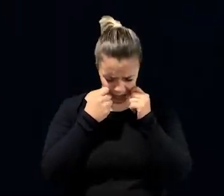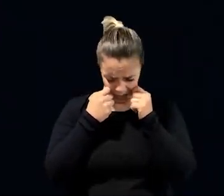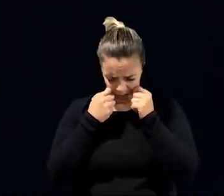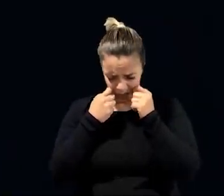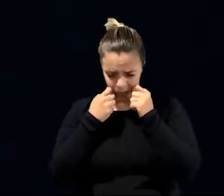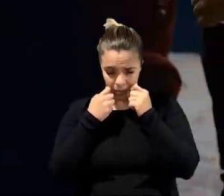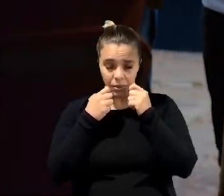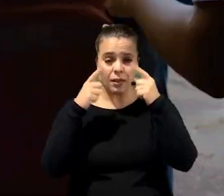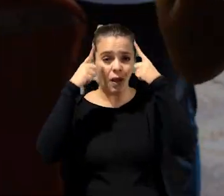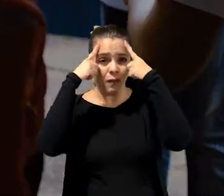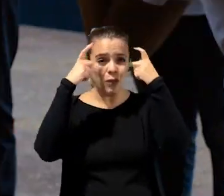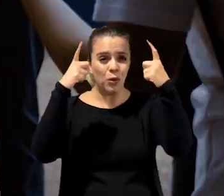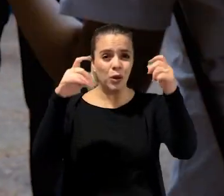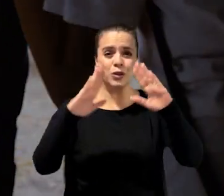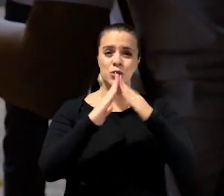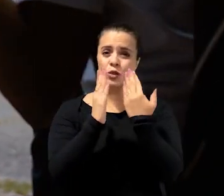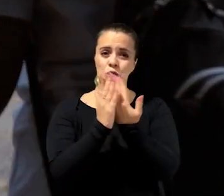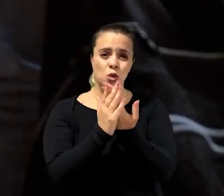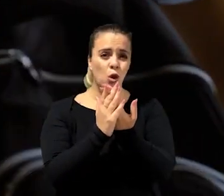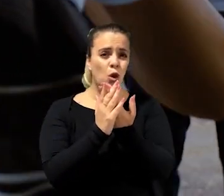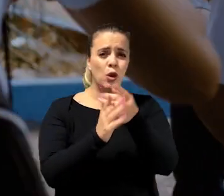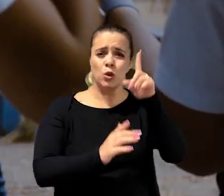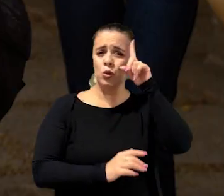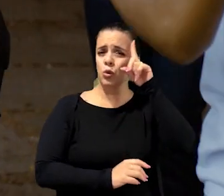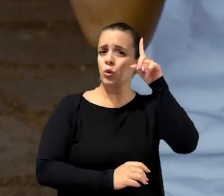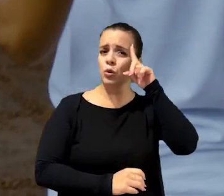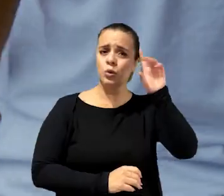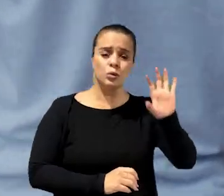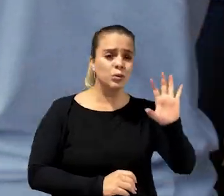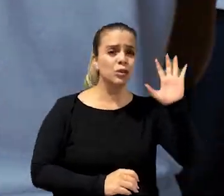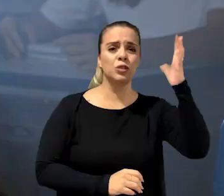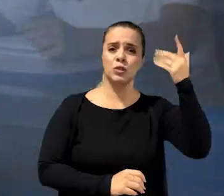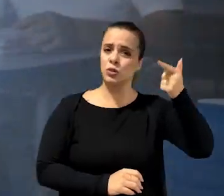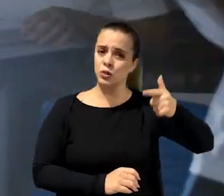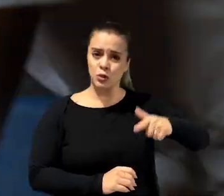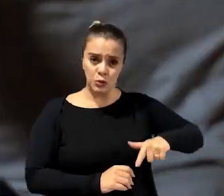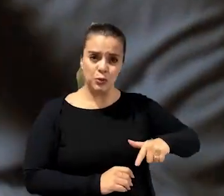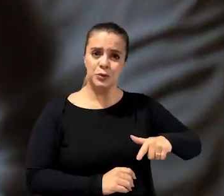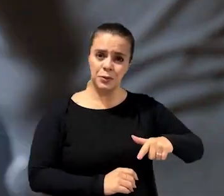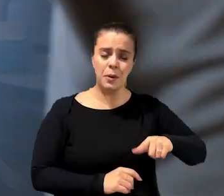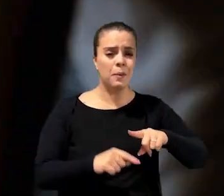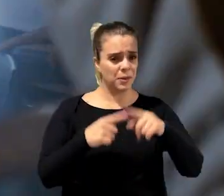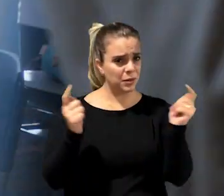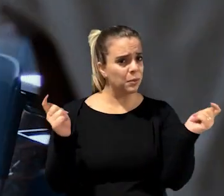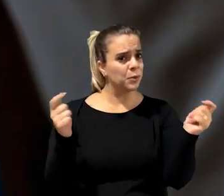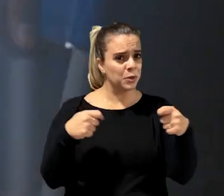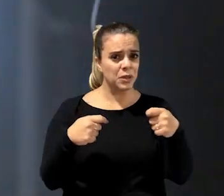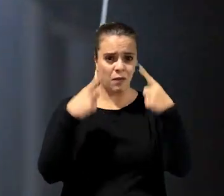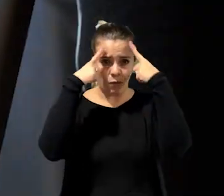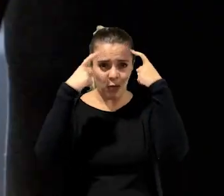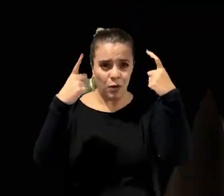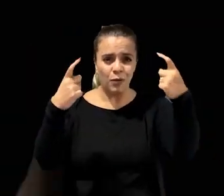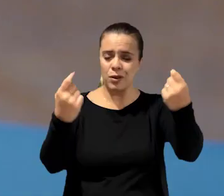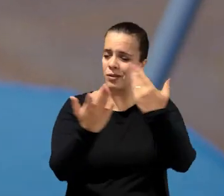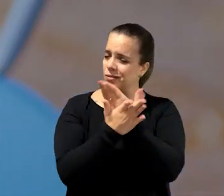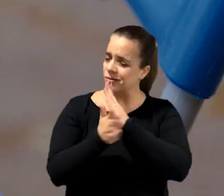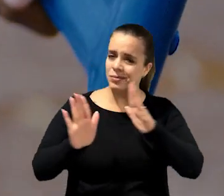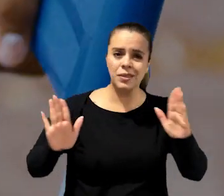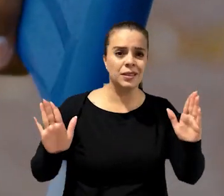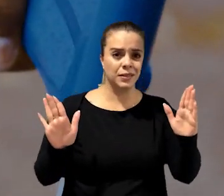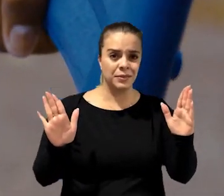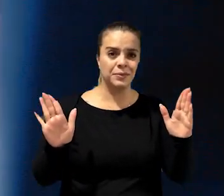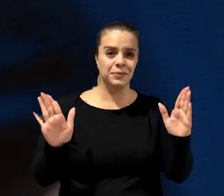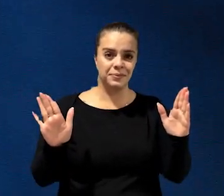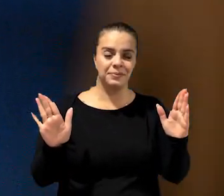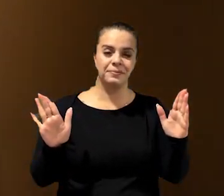A violência nas escolas tem se repetido dia após dia, mas é possível dar um basta nesse ciclo